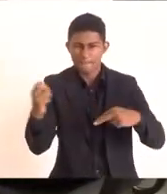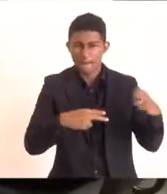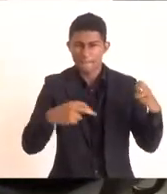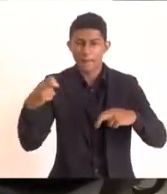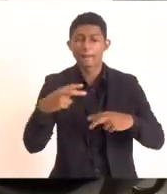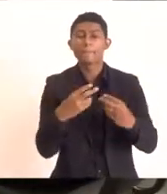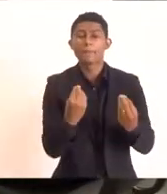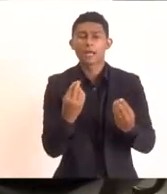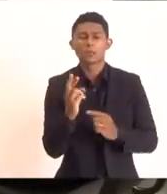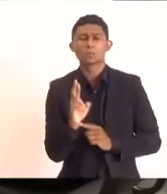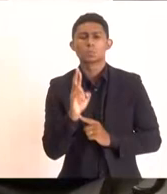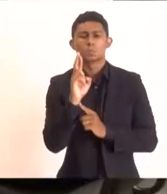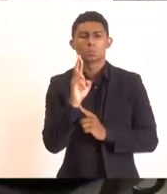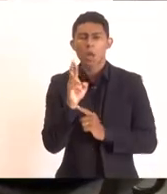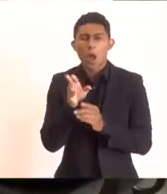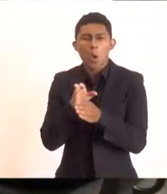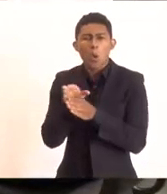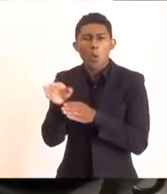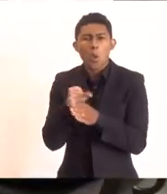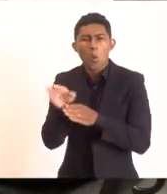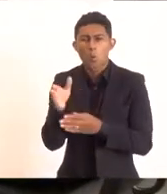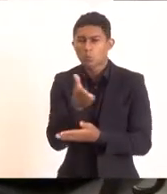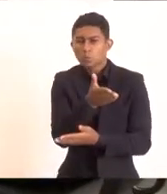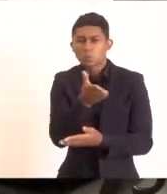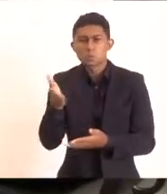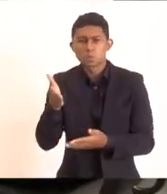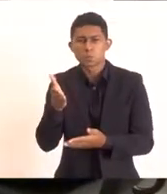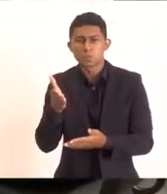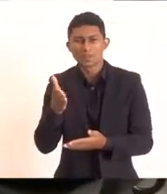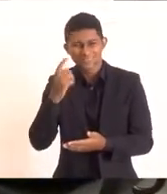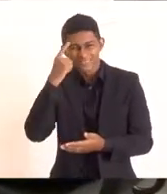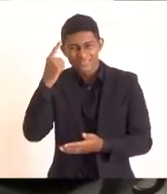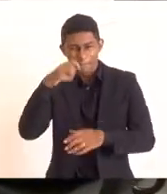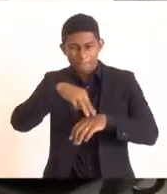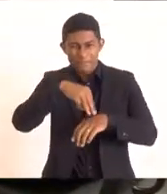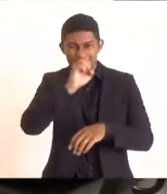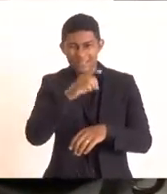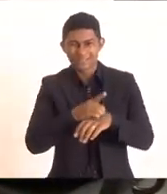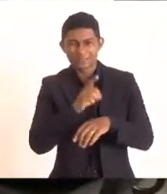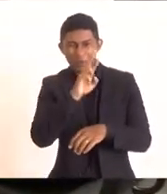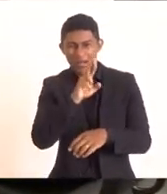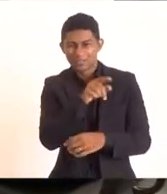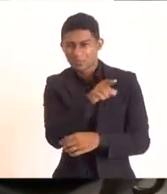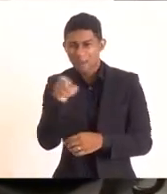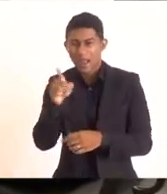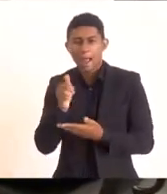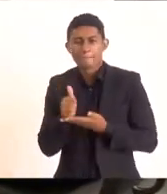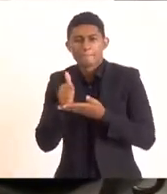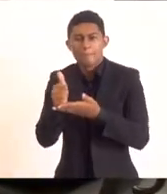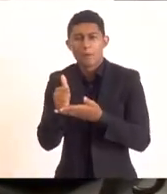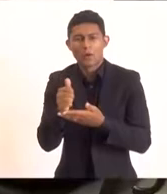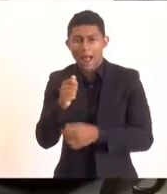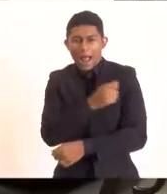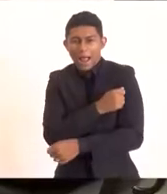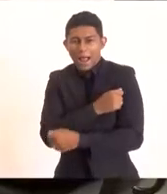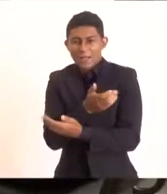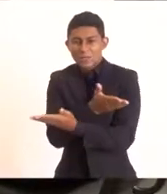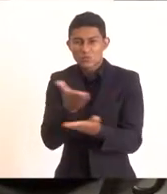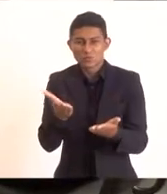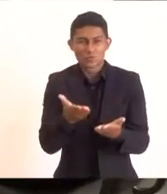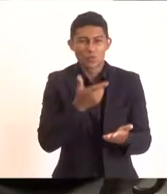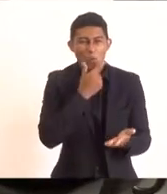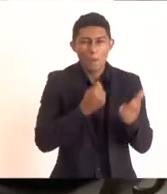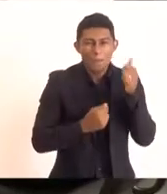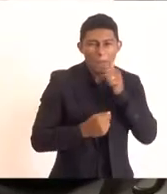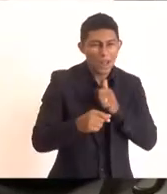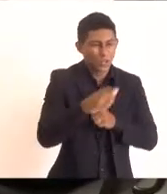as dissertações de especialização e de mestrado e as teses de doutorado. Creio, André, que